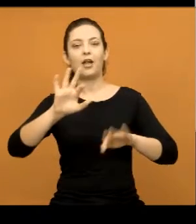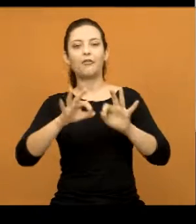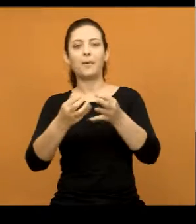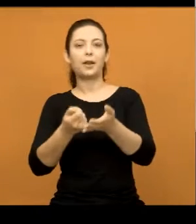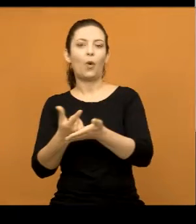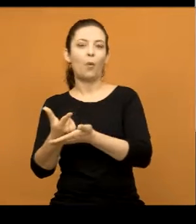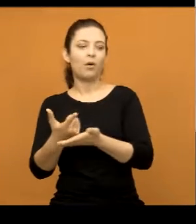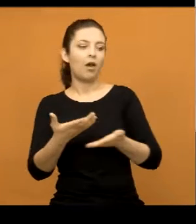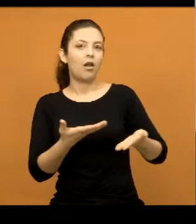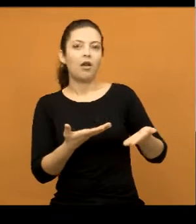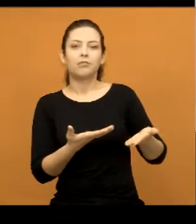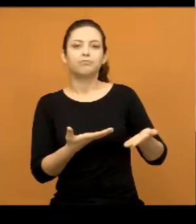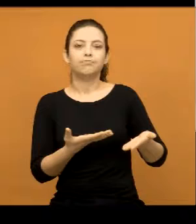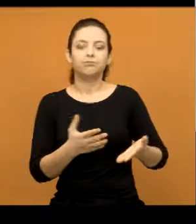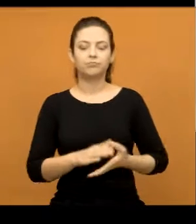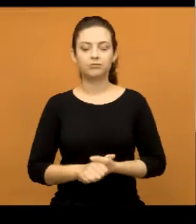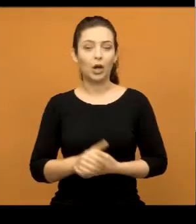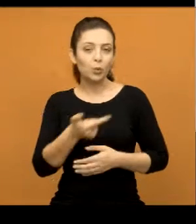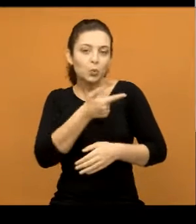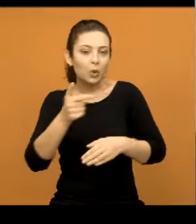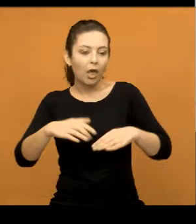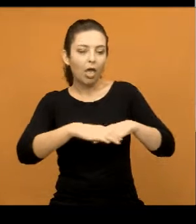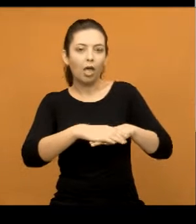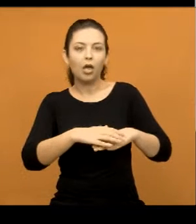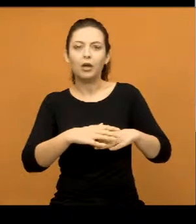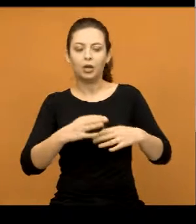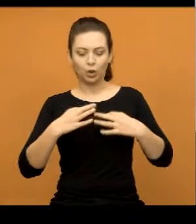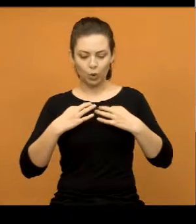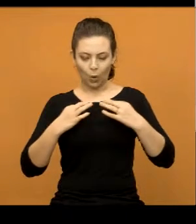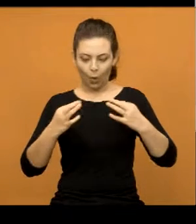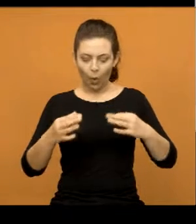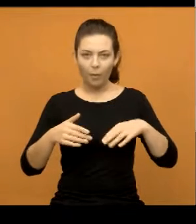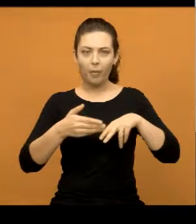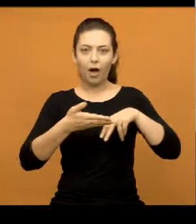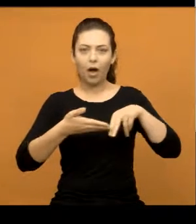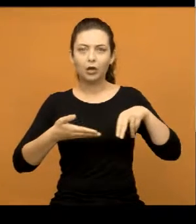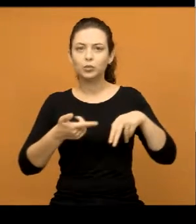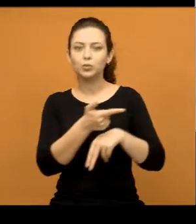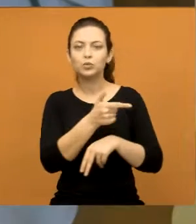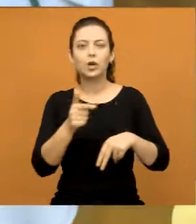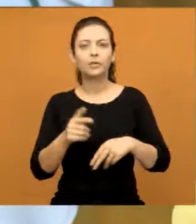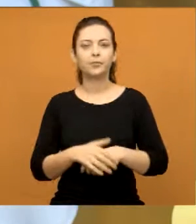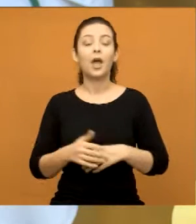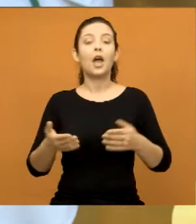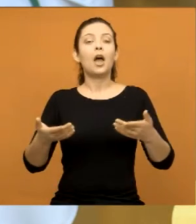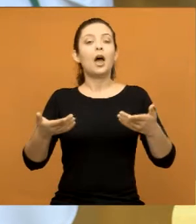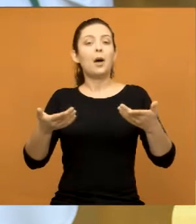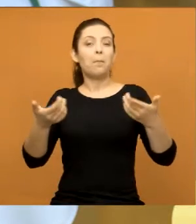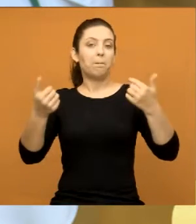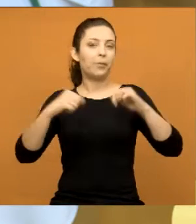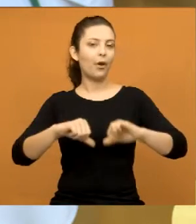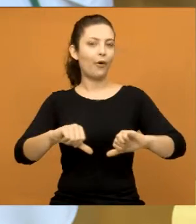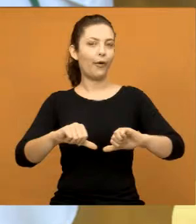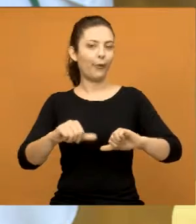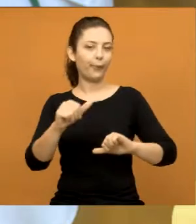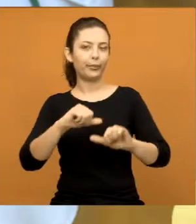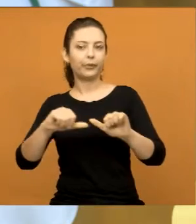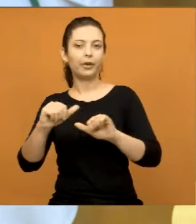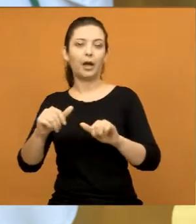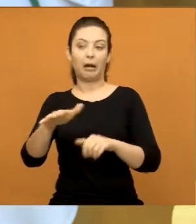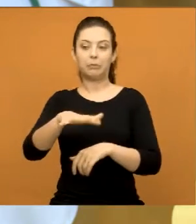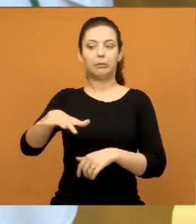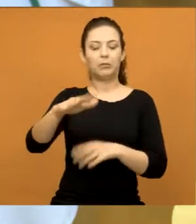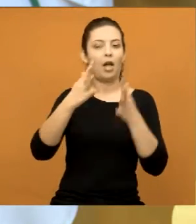Mas, enfim, como eu disse, vieram para fazer a mudança, e infelizmente a mudança foi para pior. Esperamos que as pessoas estejam